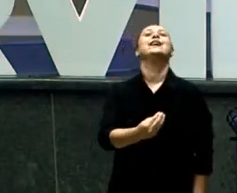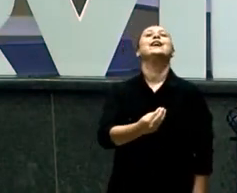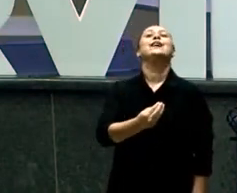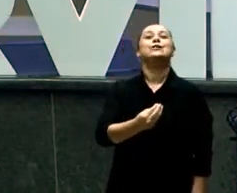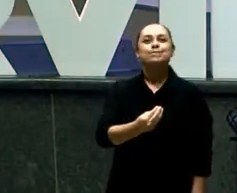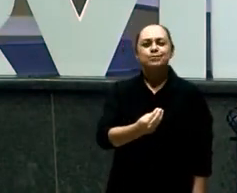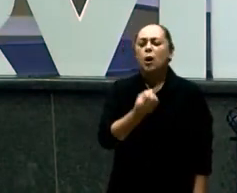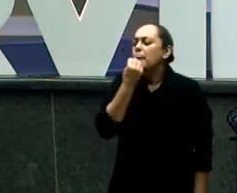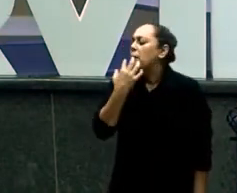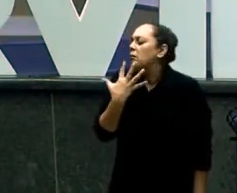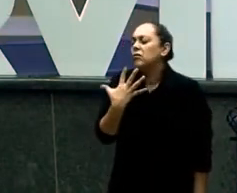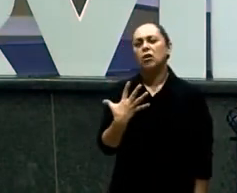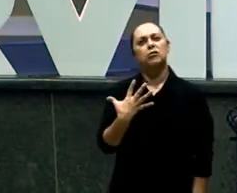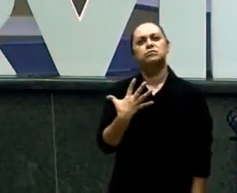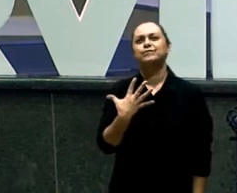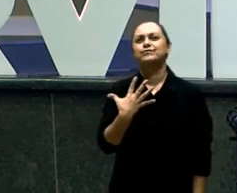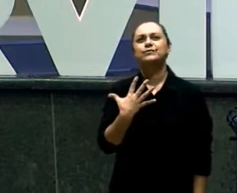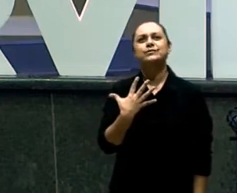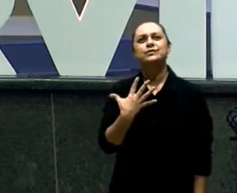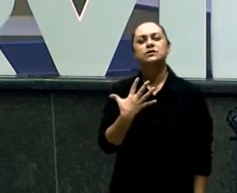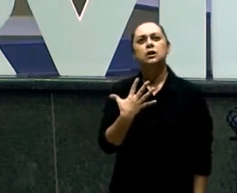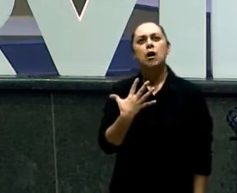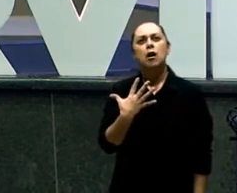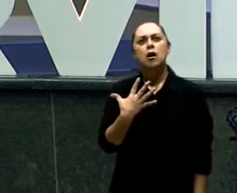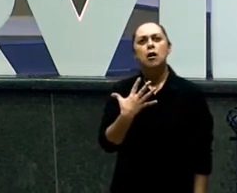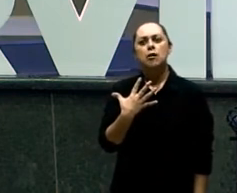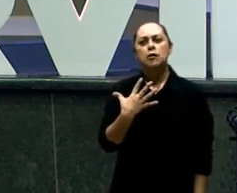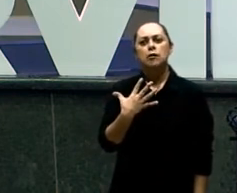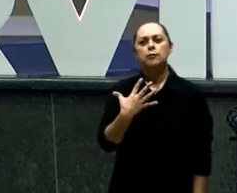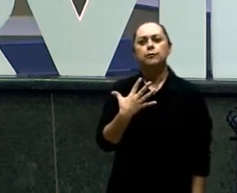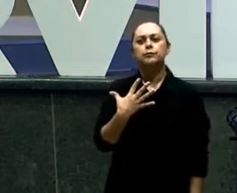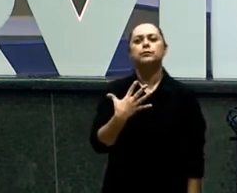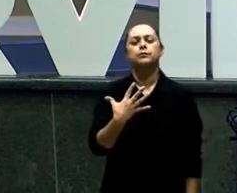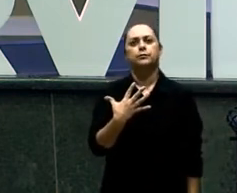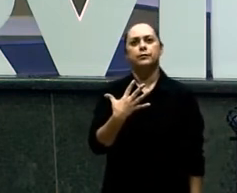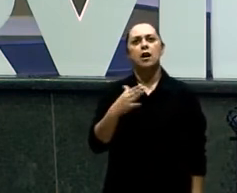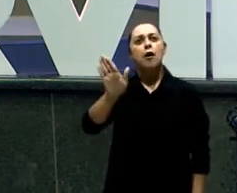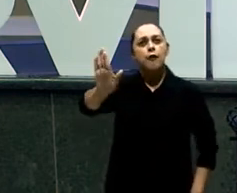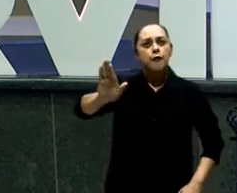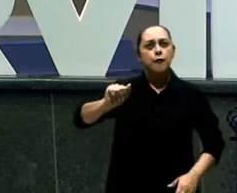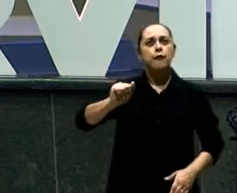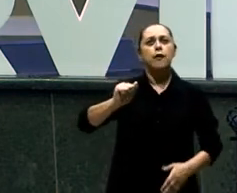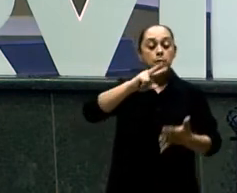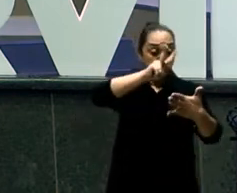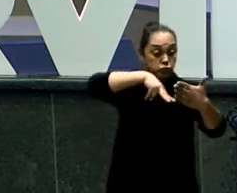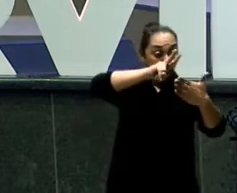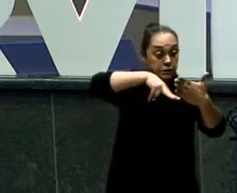Muito bom. Vamos ler o texto no livro do Gênesis, capítulo 25